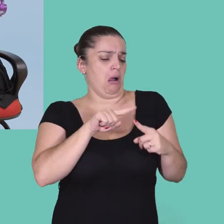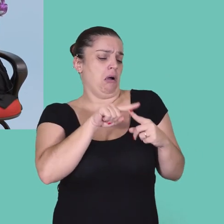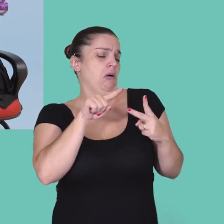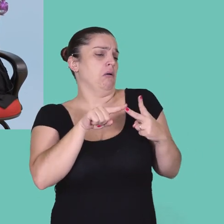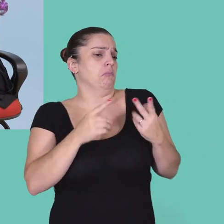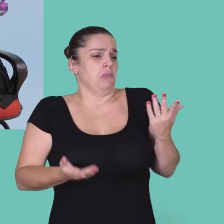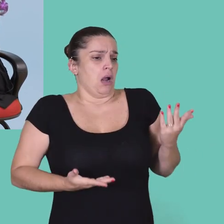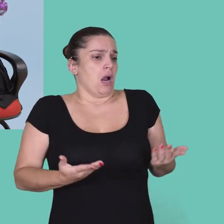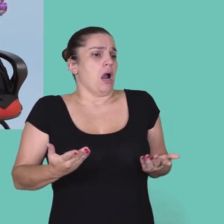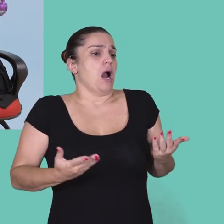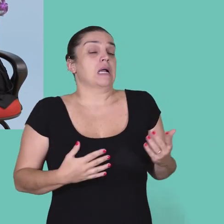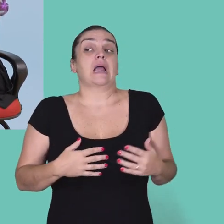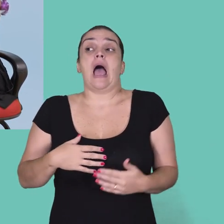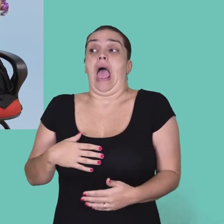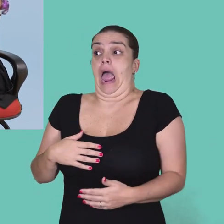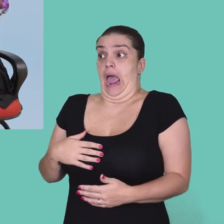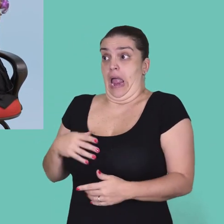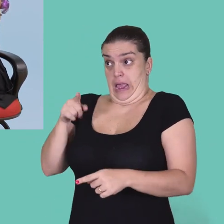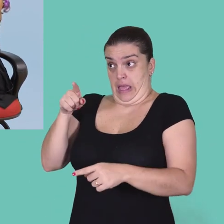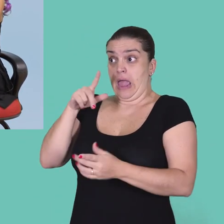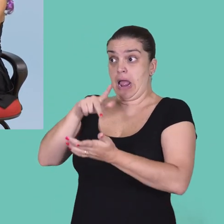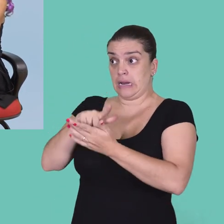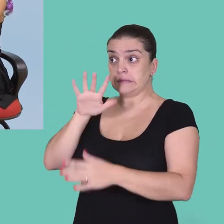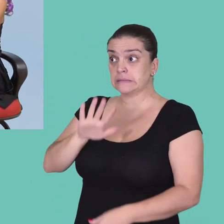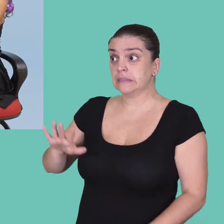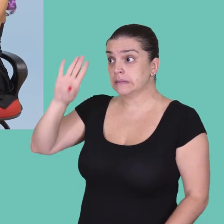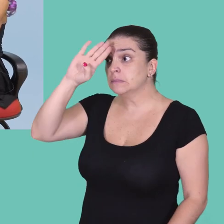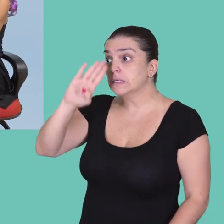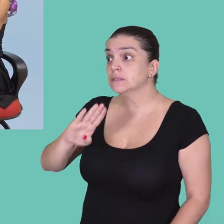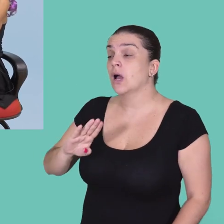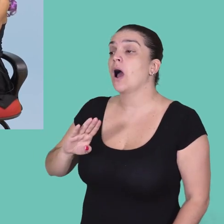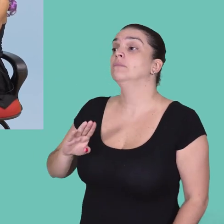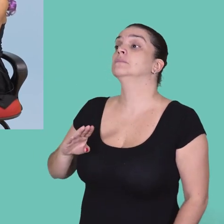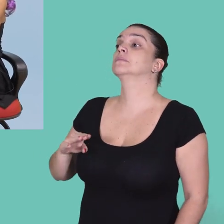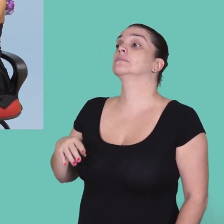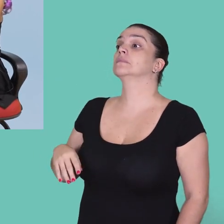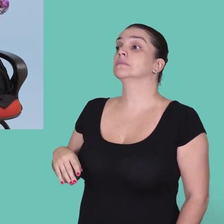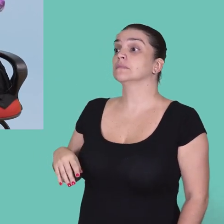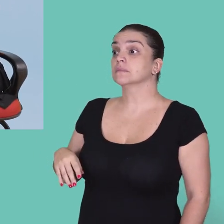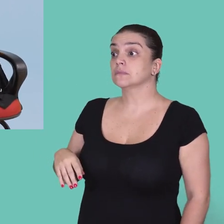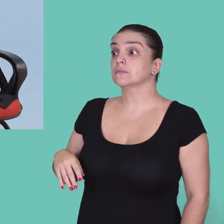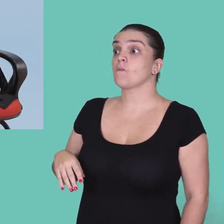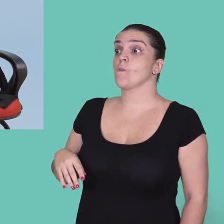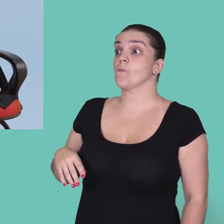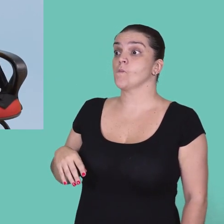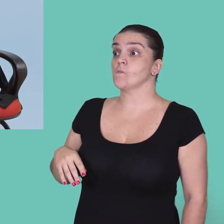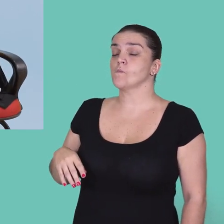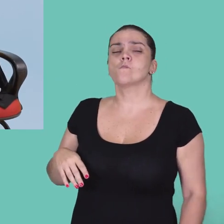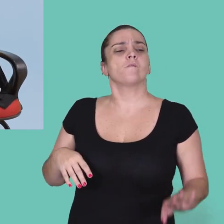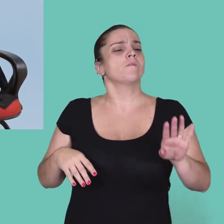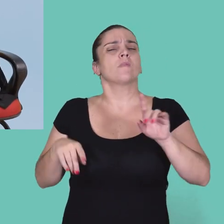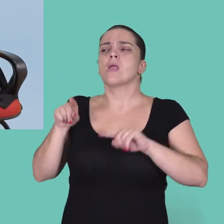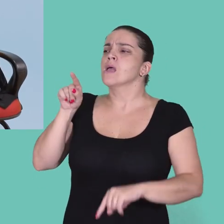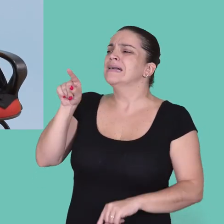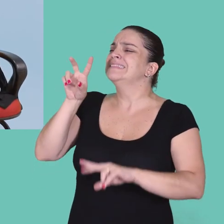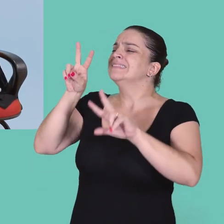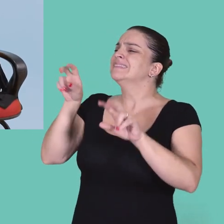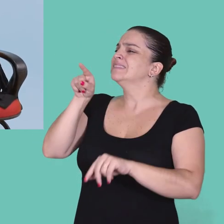têm pelo menos uma babá e uma empregada. Claro, isso é a realidade brasileira, obviamente. Mas, e com